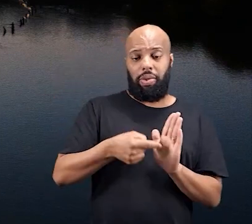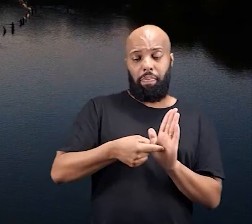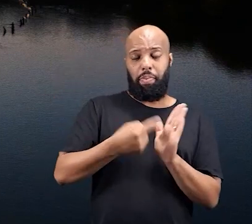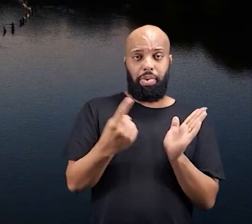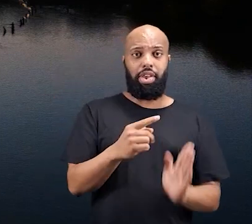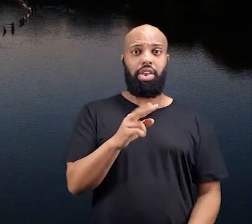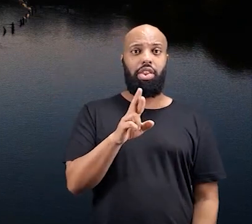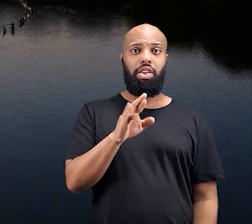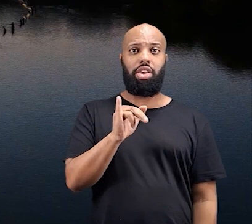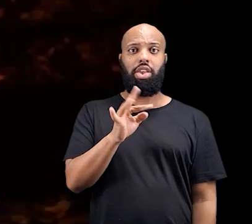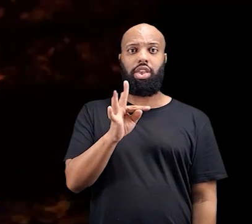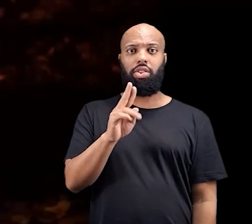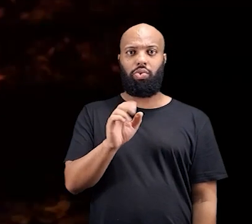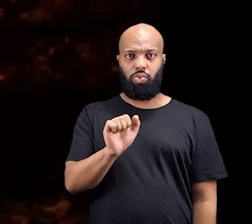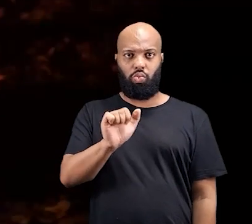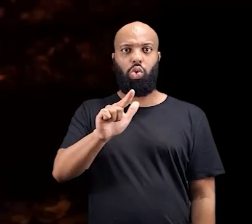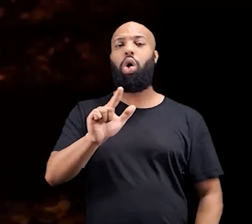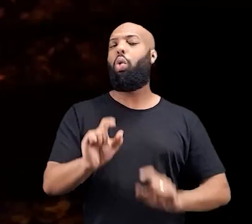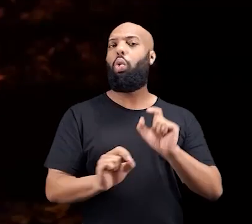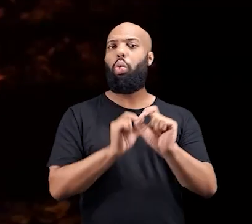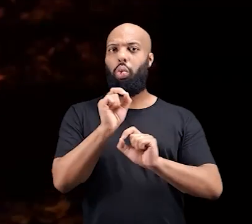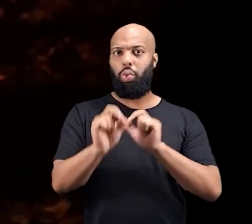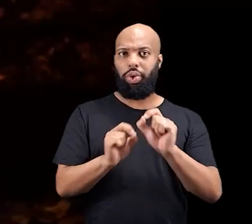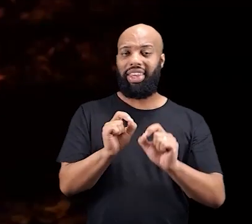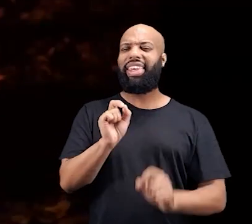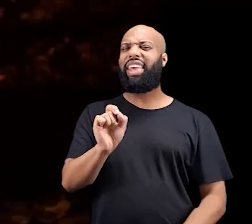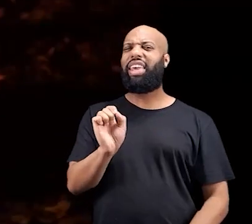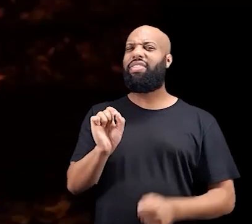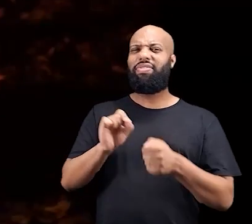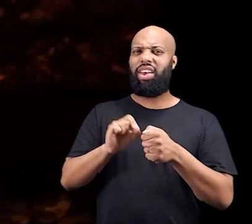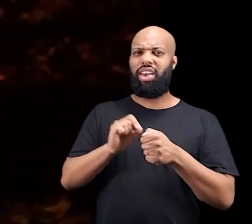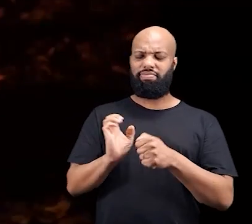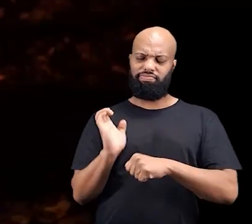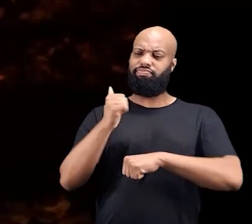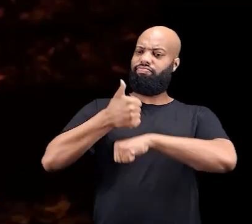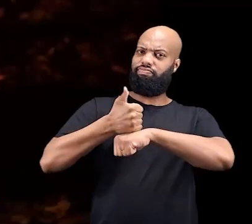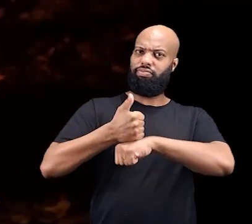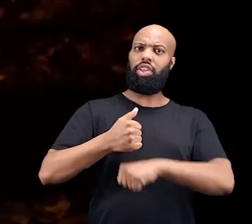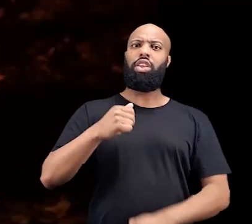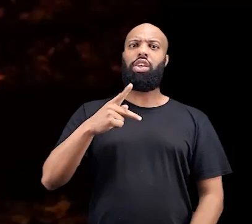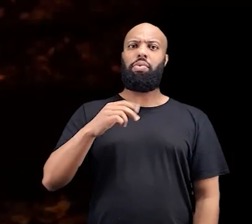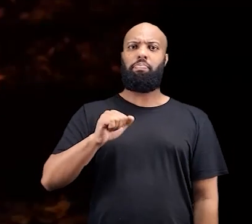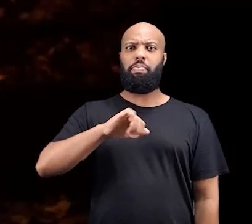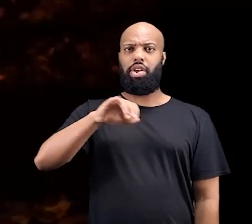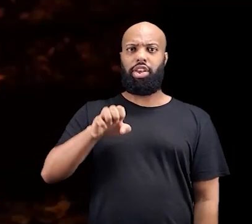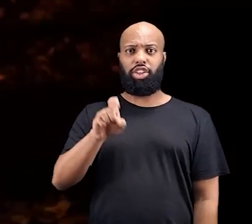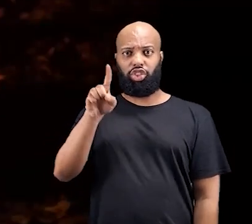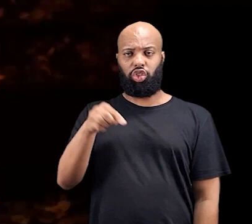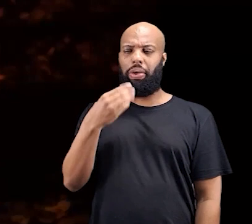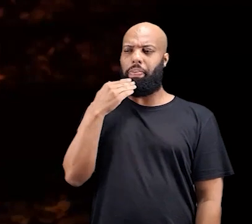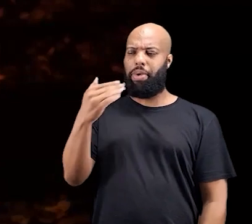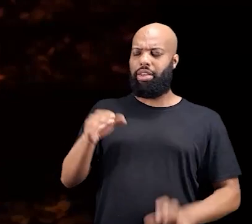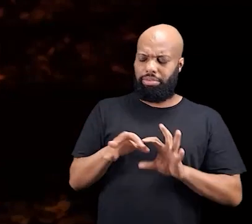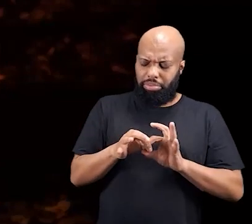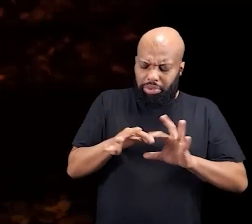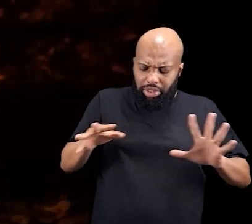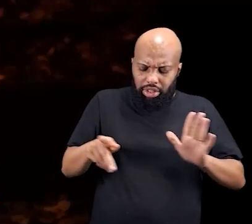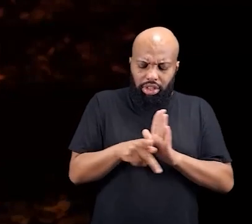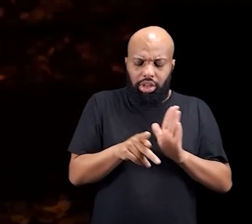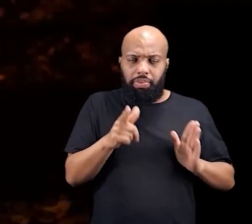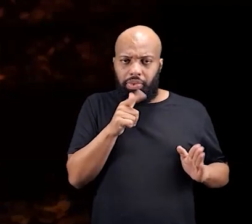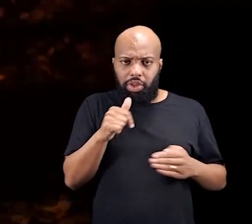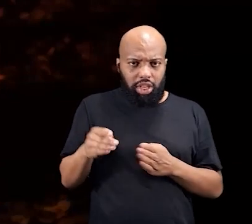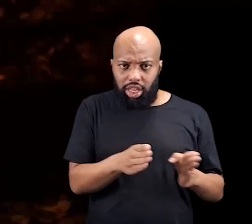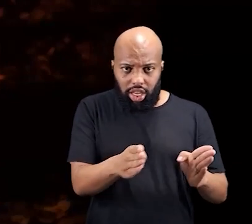acontece o primeiro ritual, né? Que é feito pelo pajé, pedindo a autorização do rio